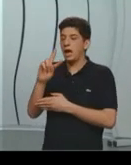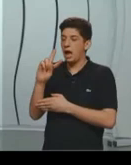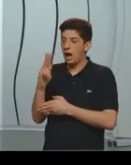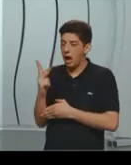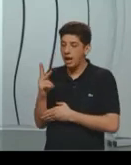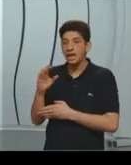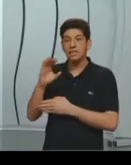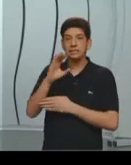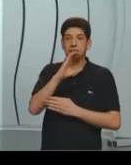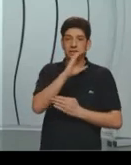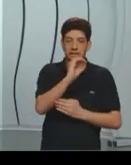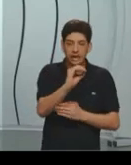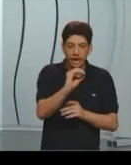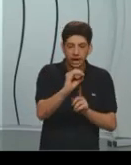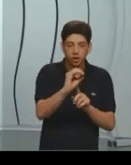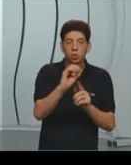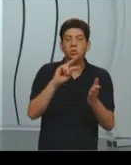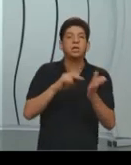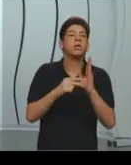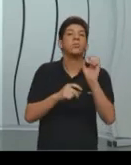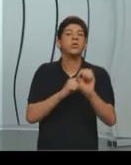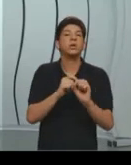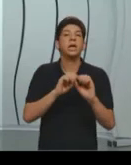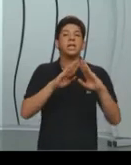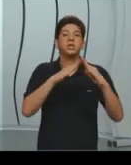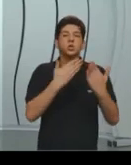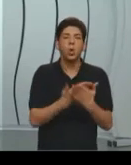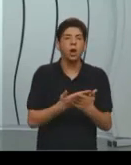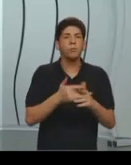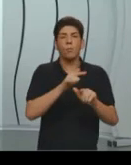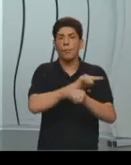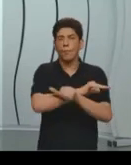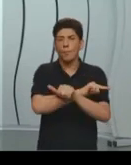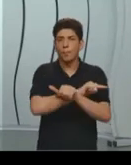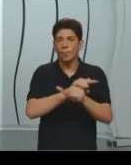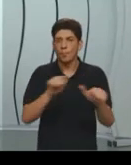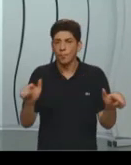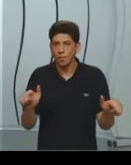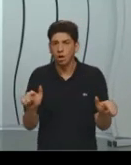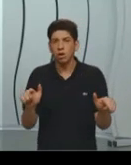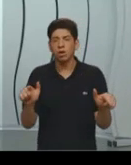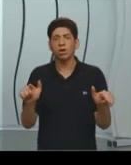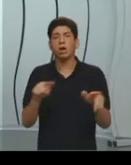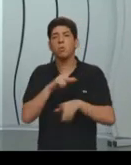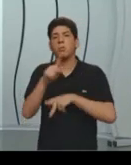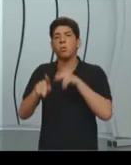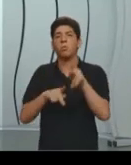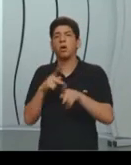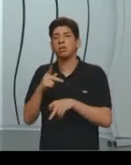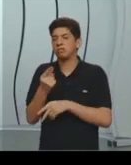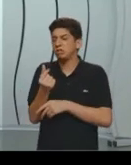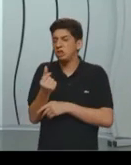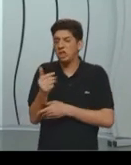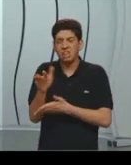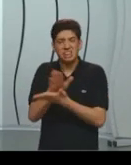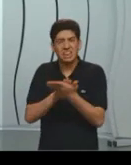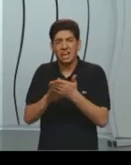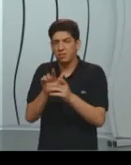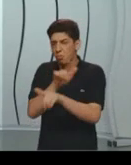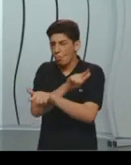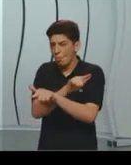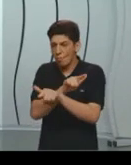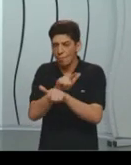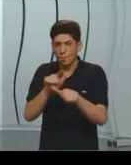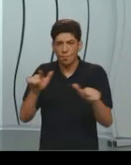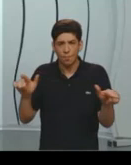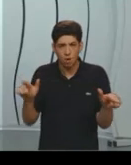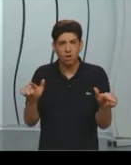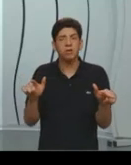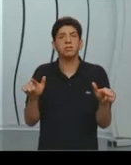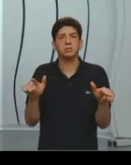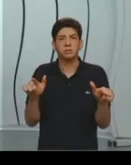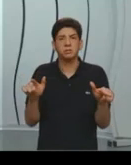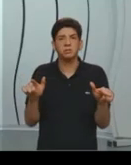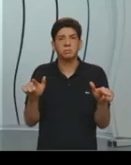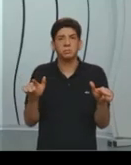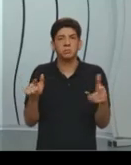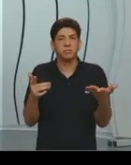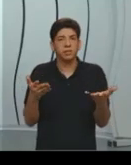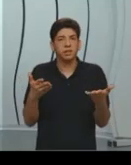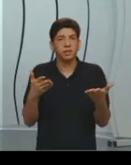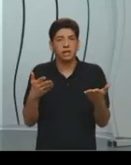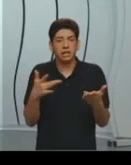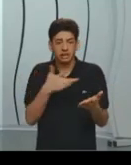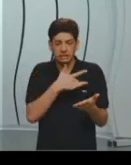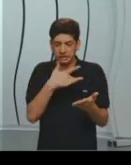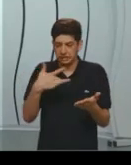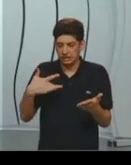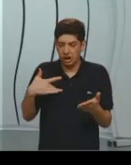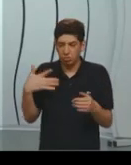tem nenhuma escola, a população, todo mundo recebe zero reais, idola, enfim, a discussão geralmente é idola, e ninguém tem acesso à